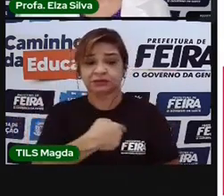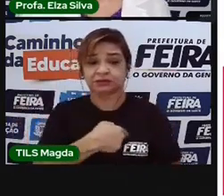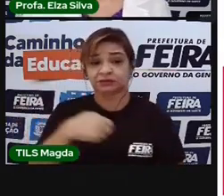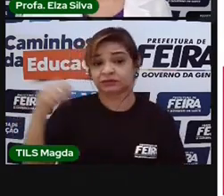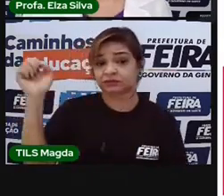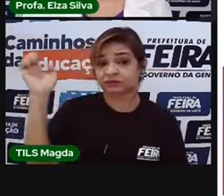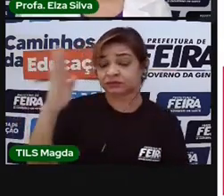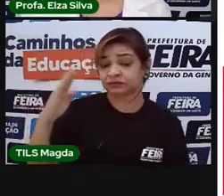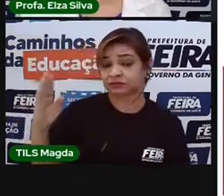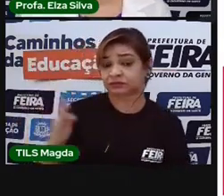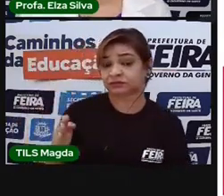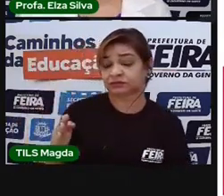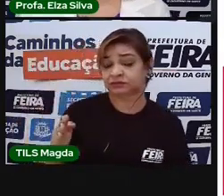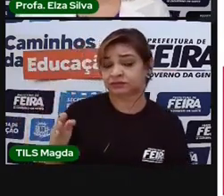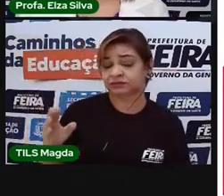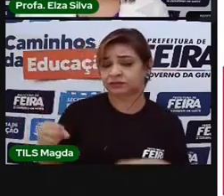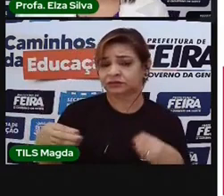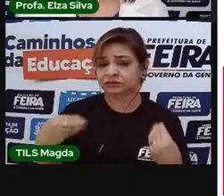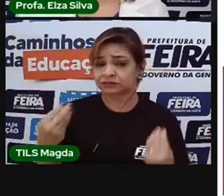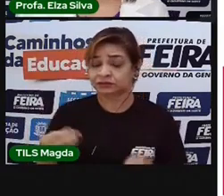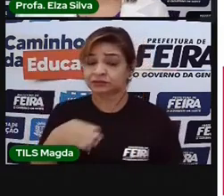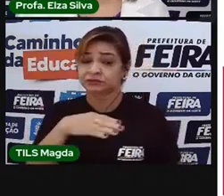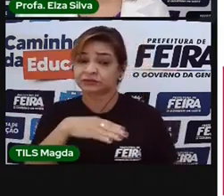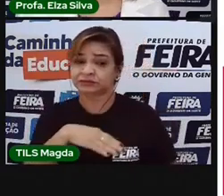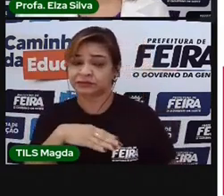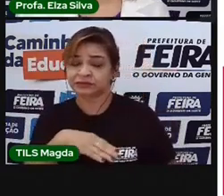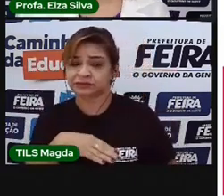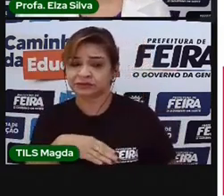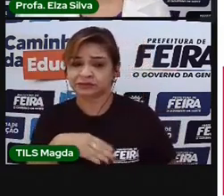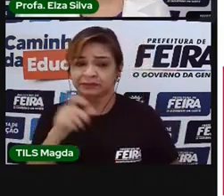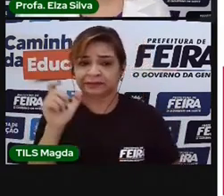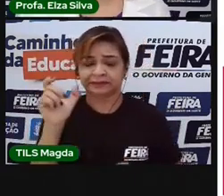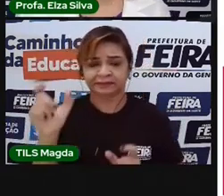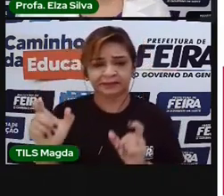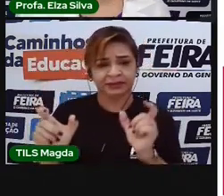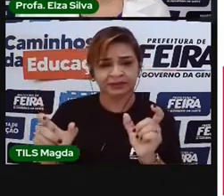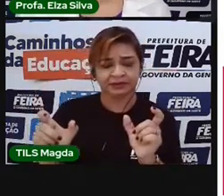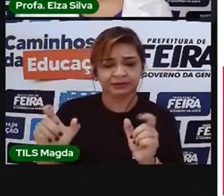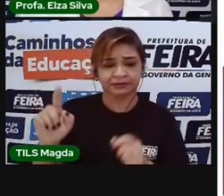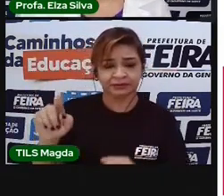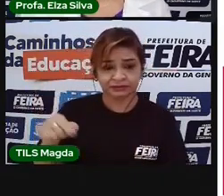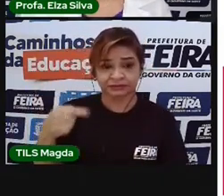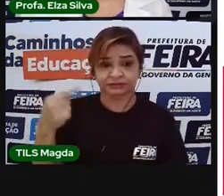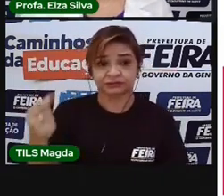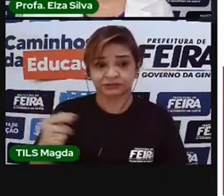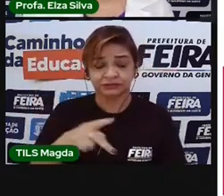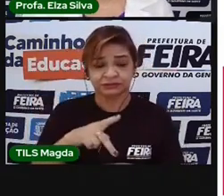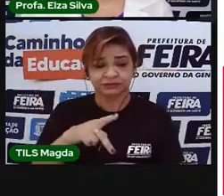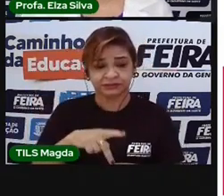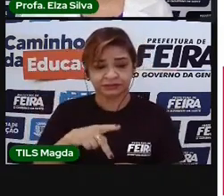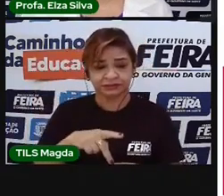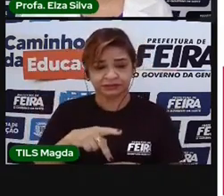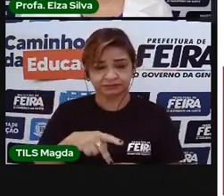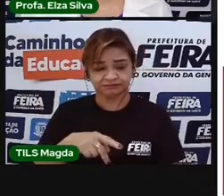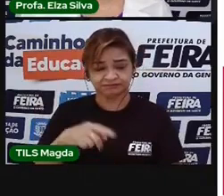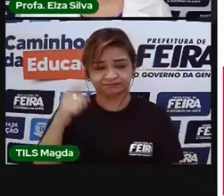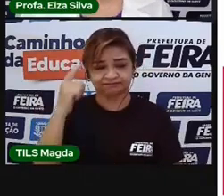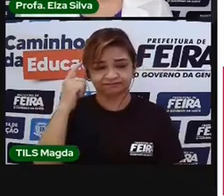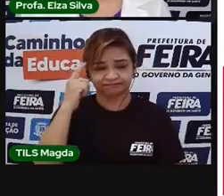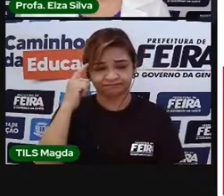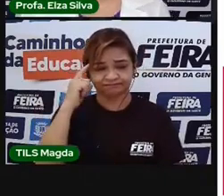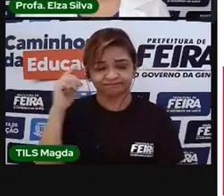quando falamos a nossa língua, utilizamos palavras de outros idiomas? Pensem sobre essas três